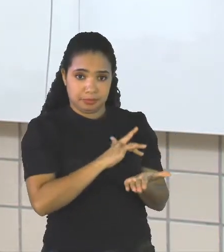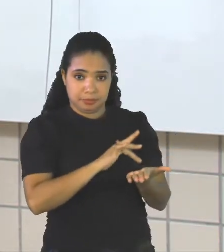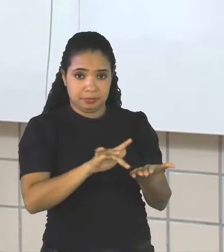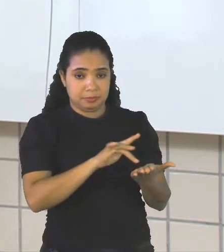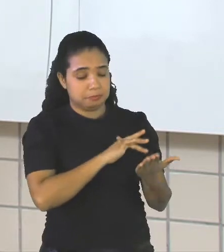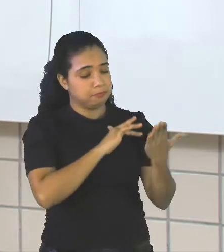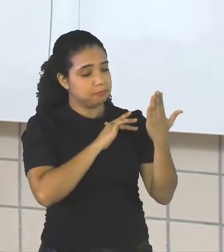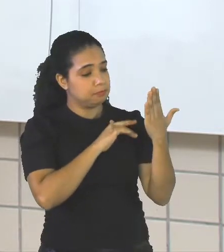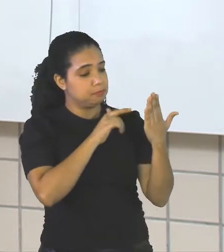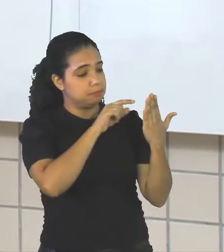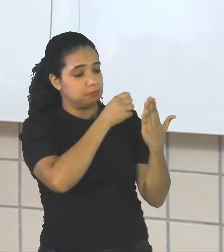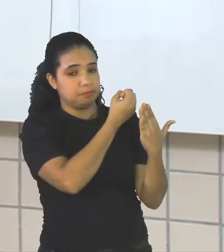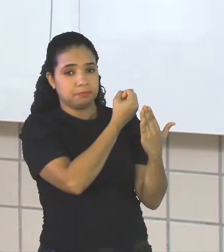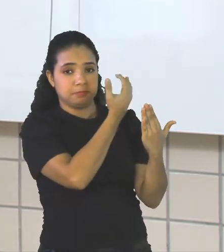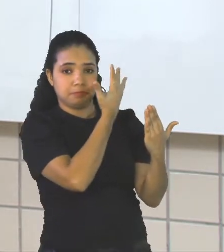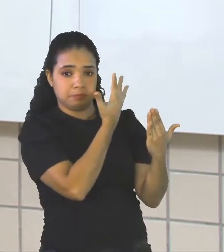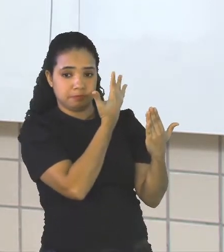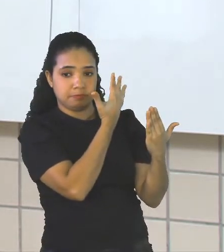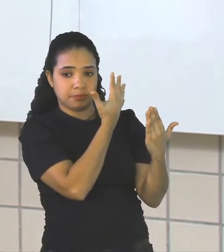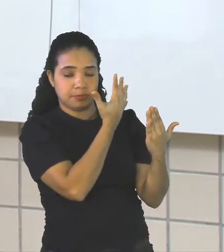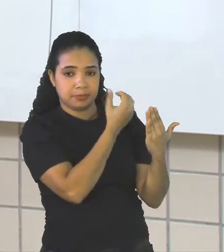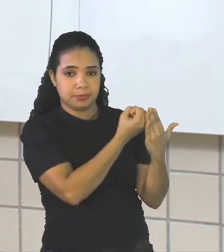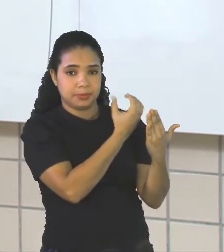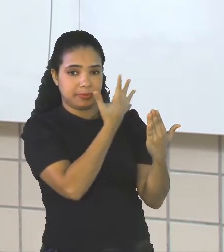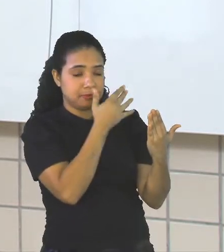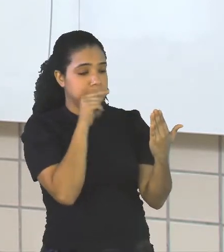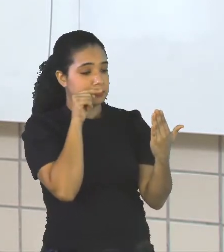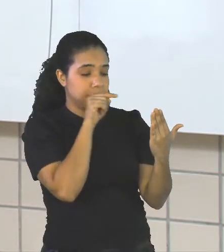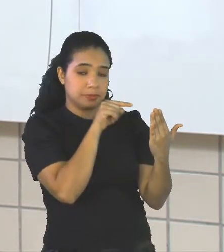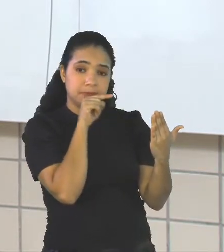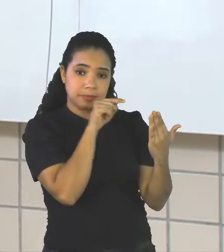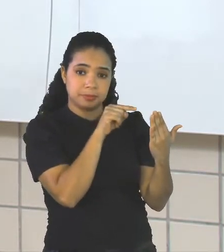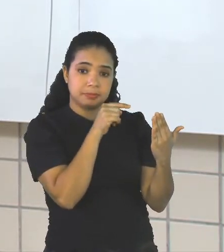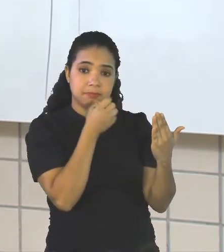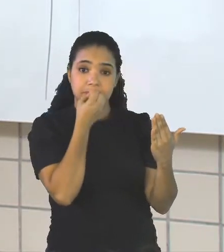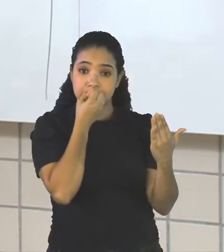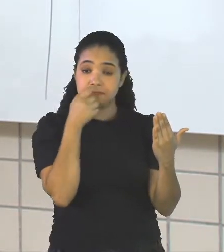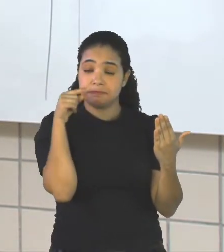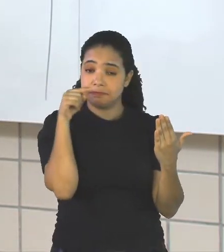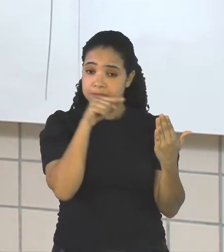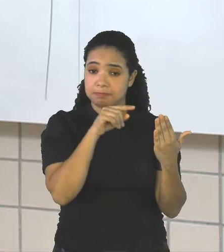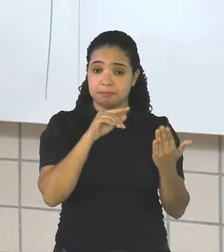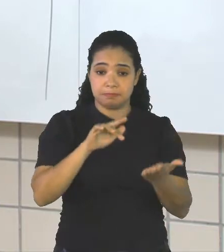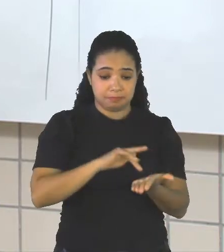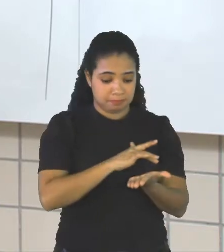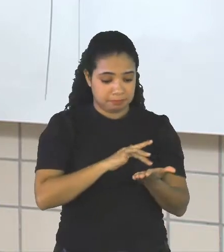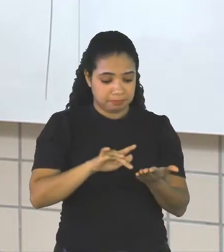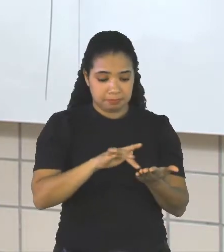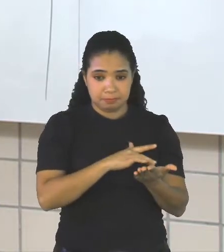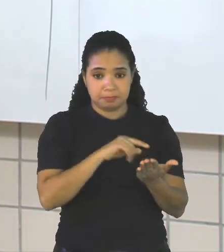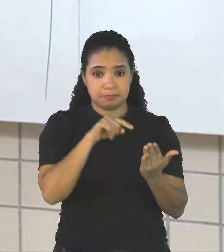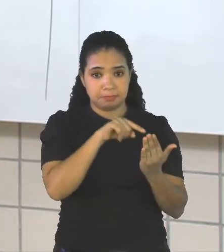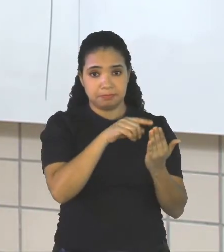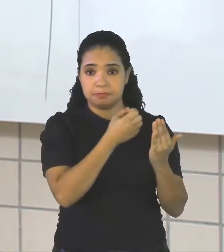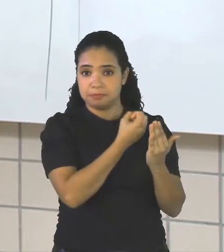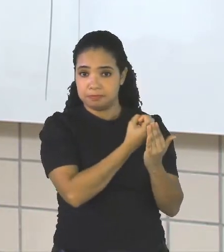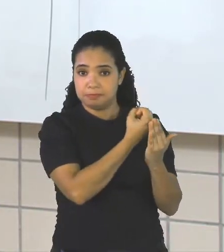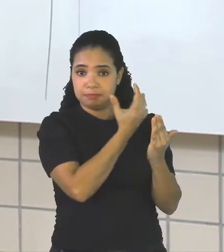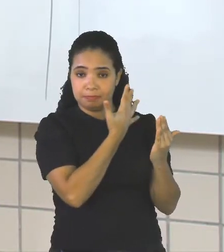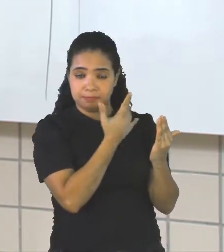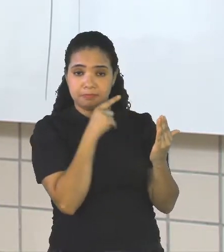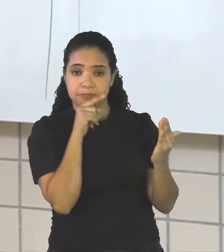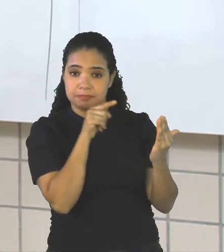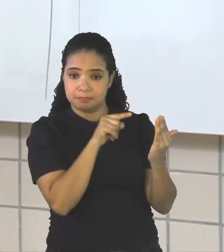seguinte Its Camera Is Very Good A câmera Dele Só que no caso Eu estou